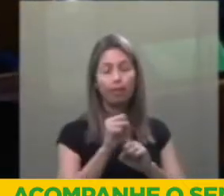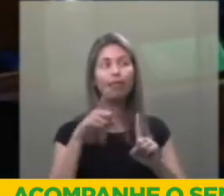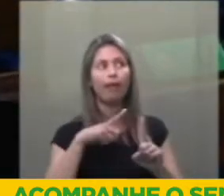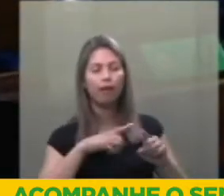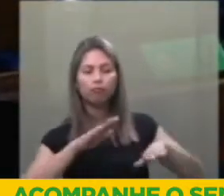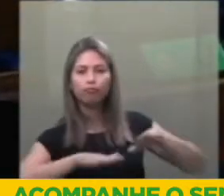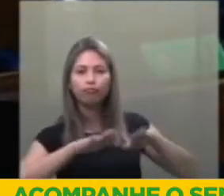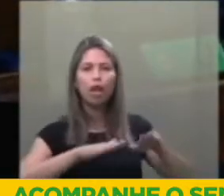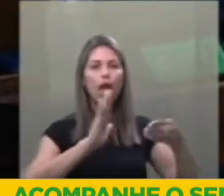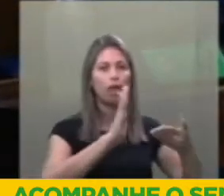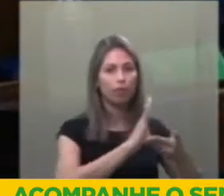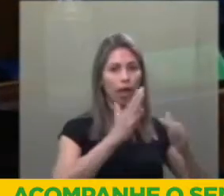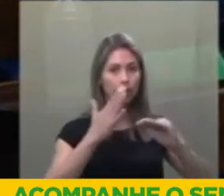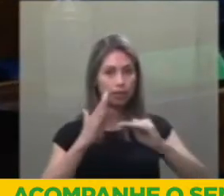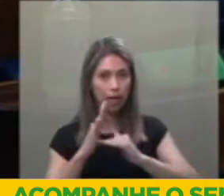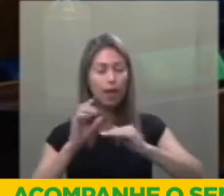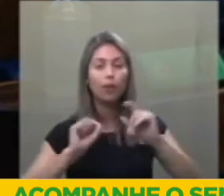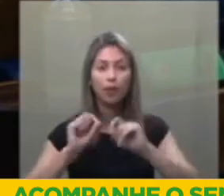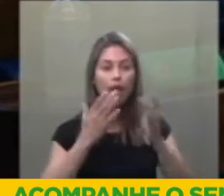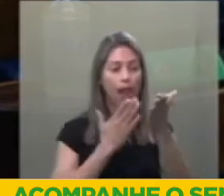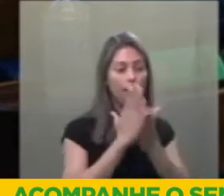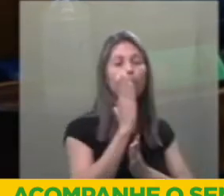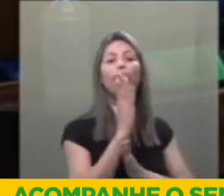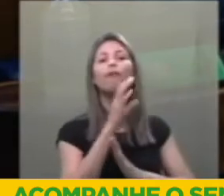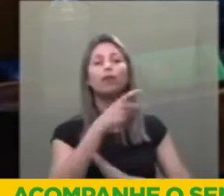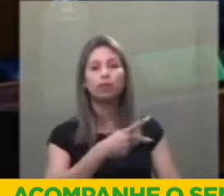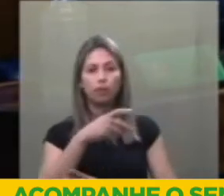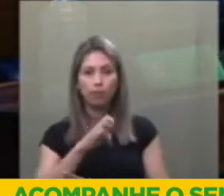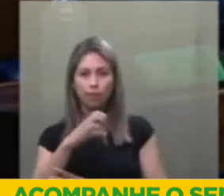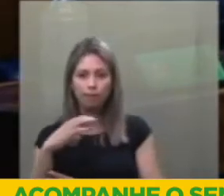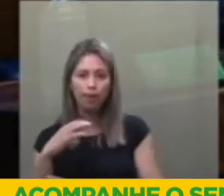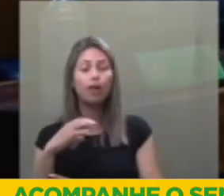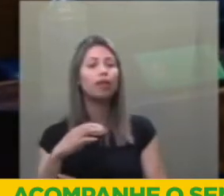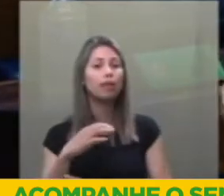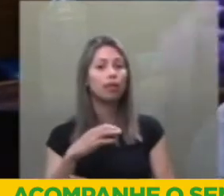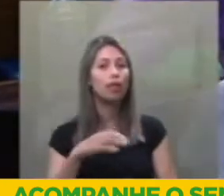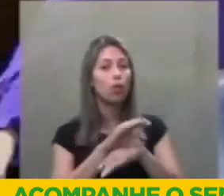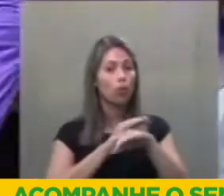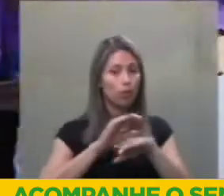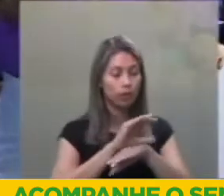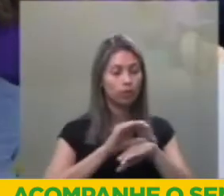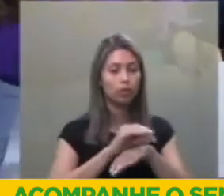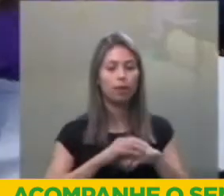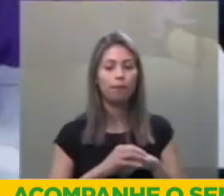duas casas a promulgação das emendas constitucionais. Eu fico,